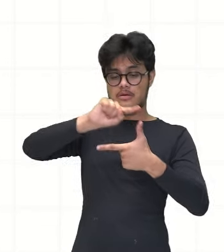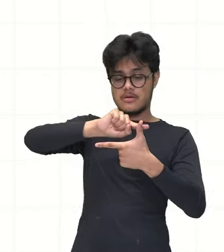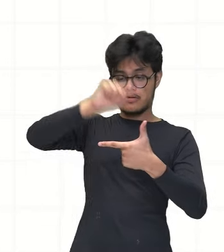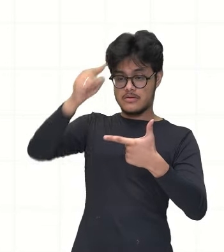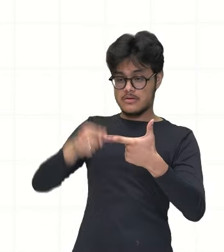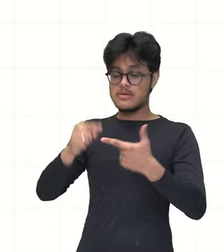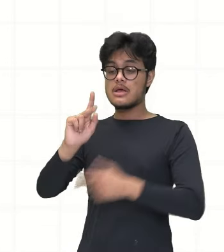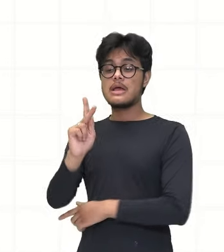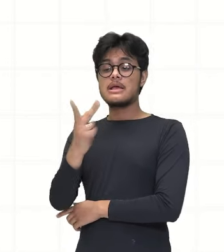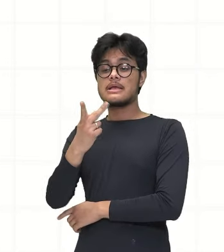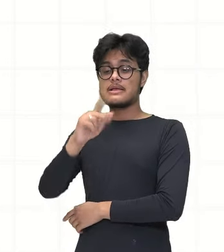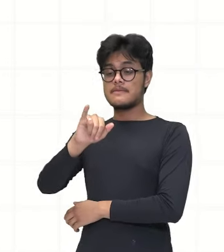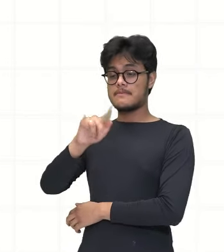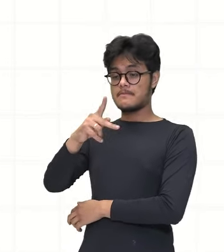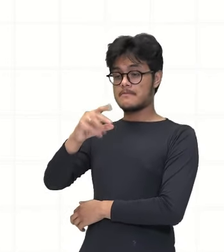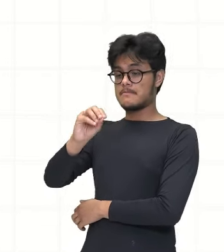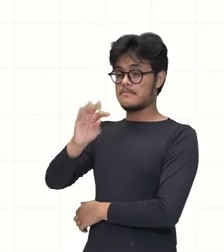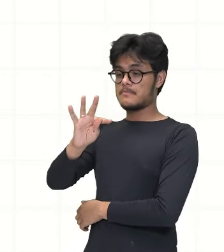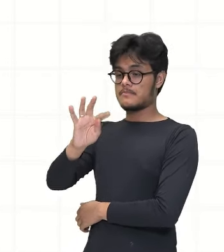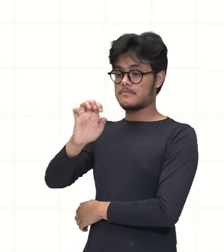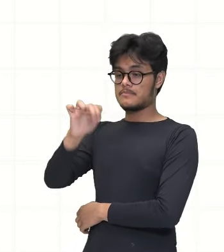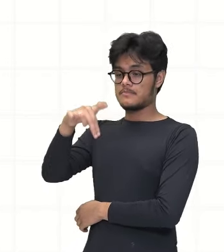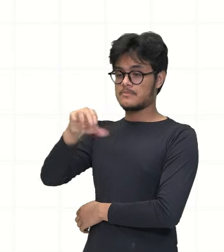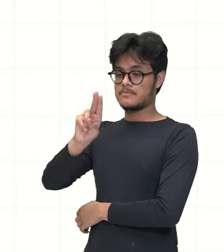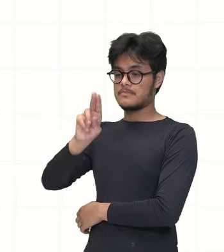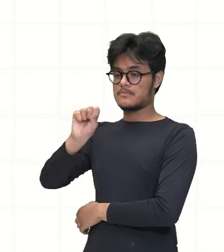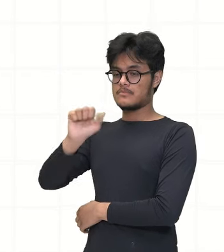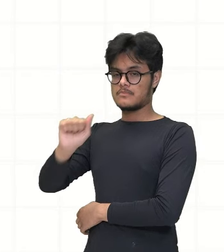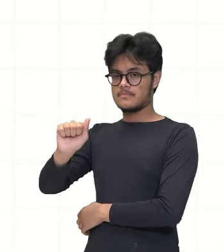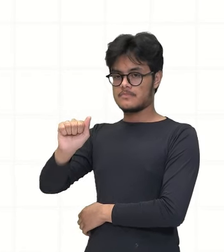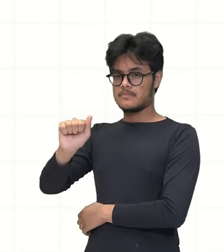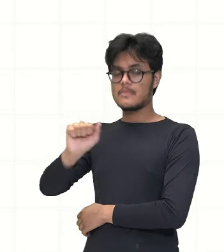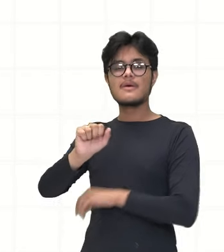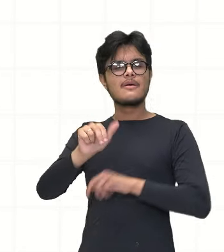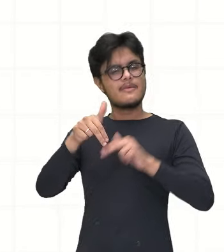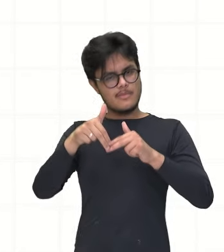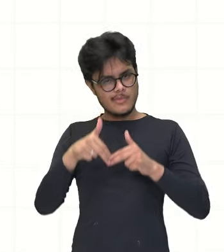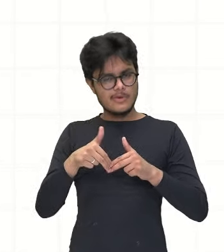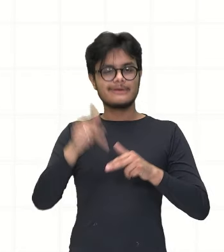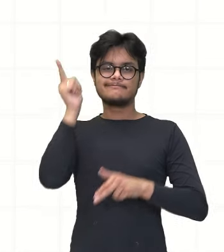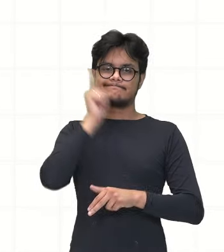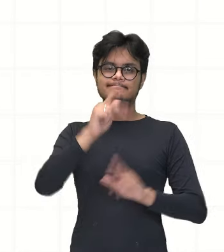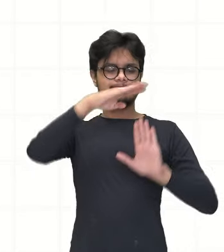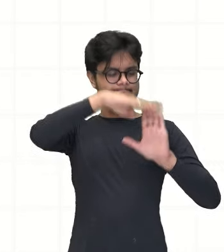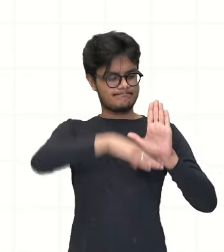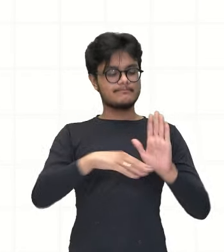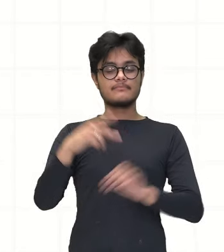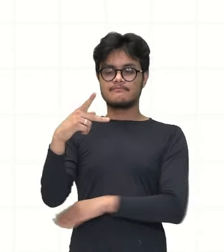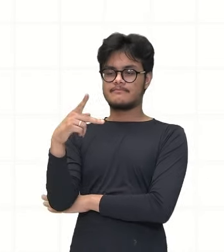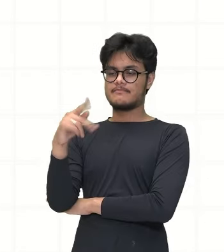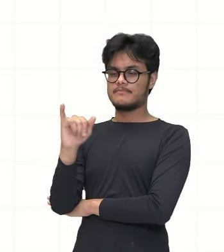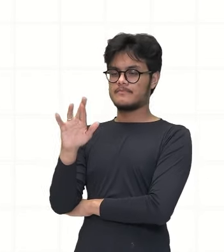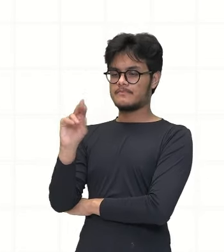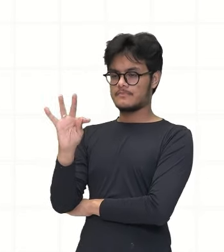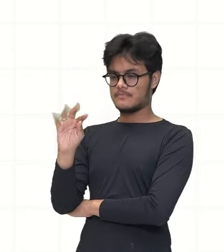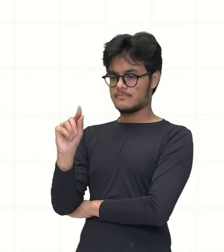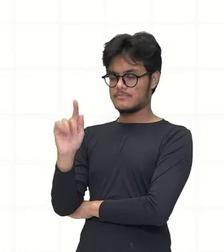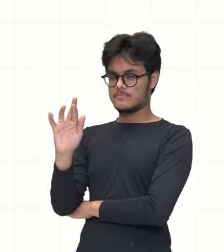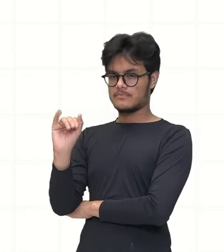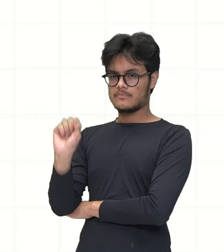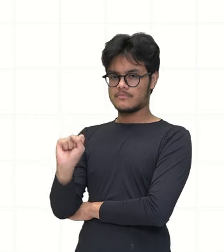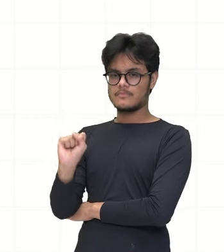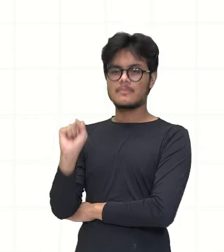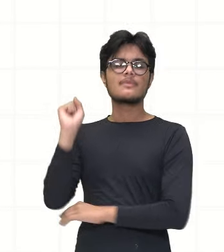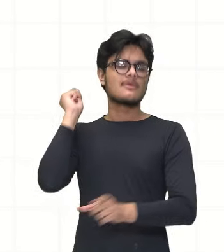hipotenusa. Então, por isso que quando eu aplico a fórmula que é basicamente o teorema de Pitágoras, né? Eu